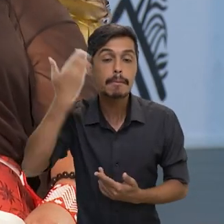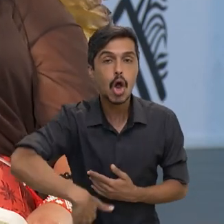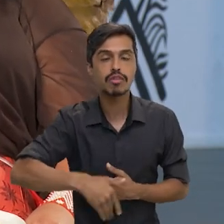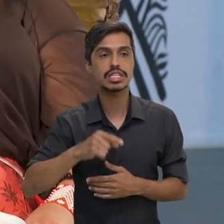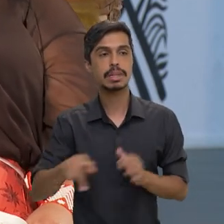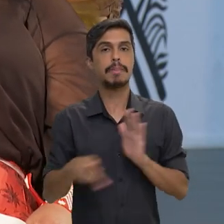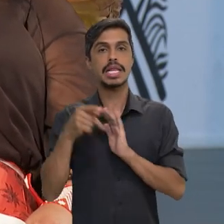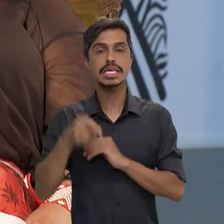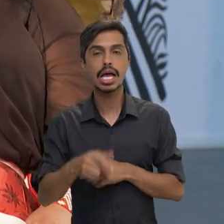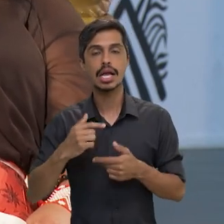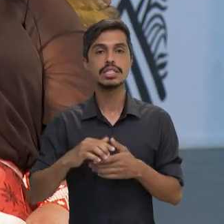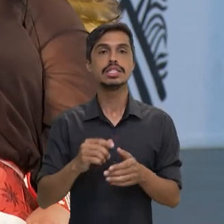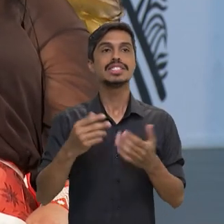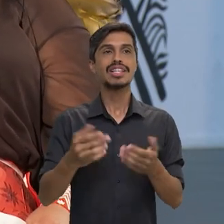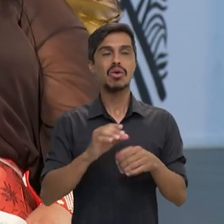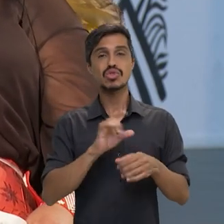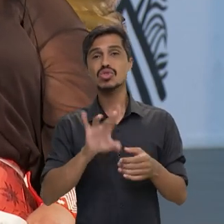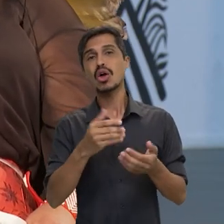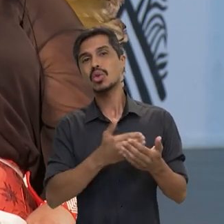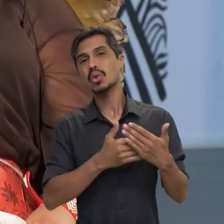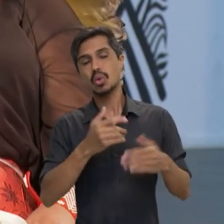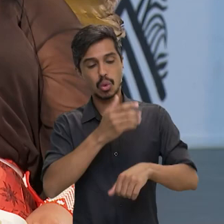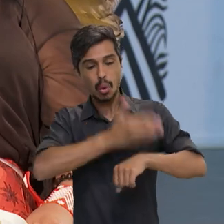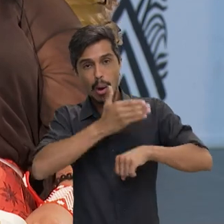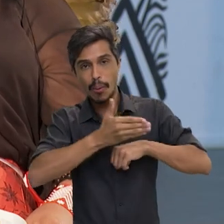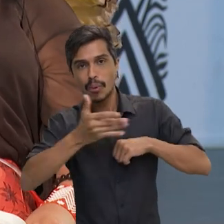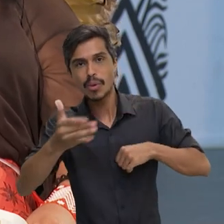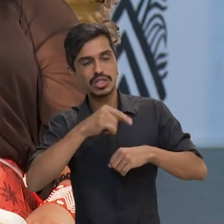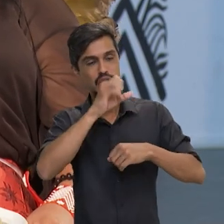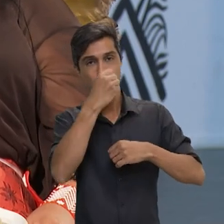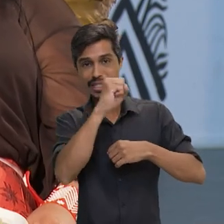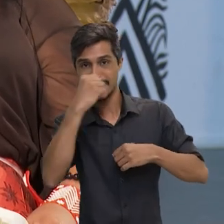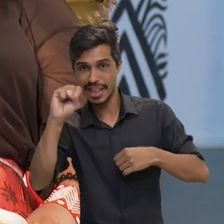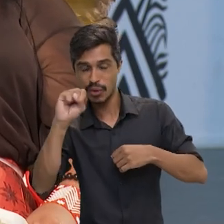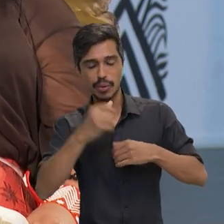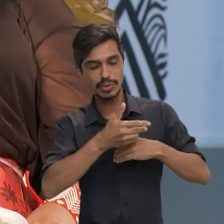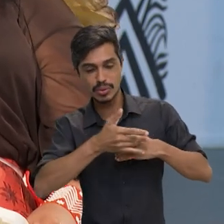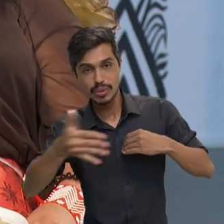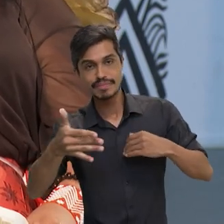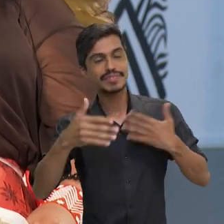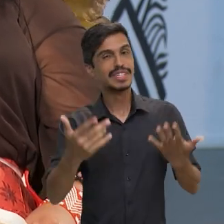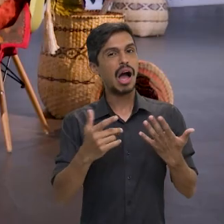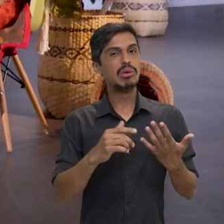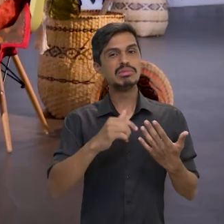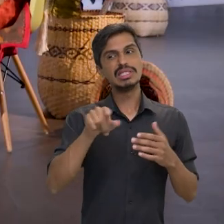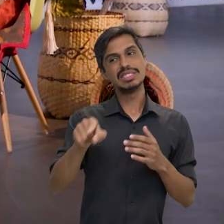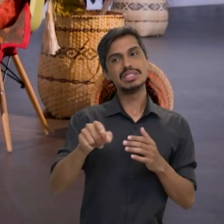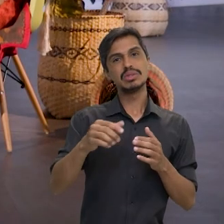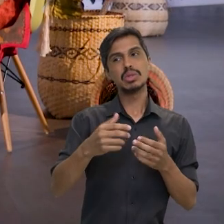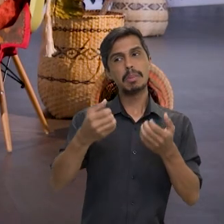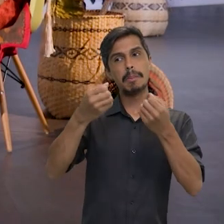disputa no dia 5 de outubro de 88, né? Então, ele pode ainda também, né? Rever